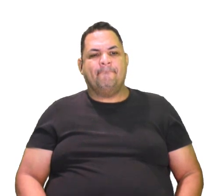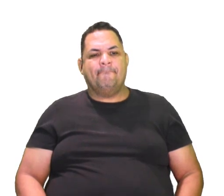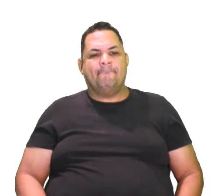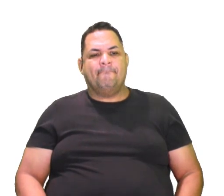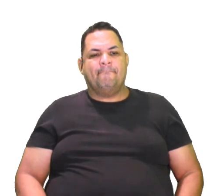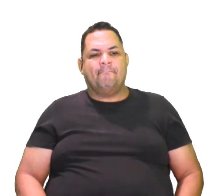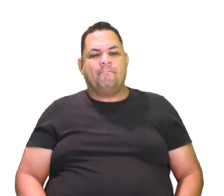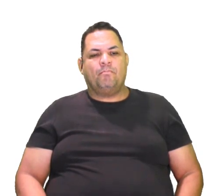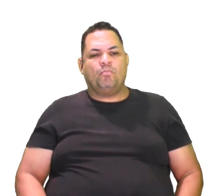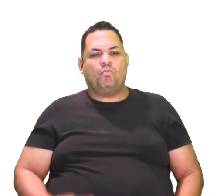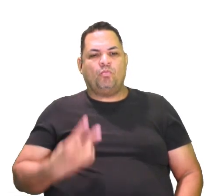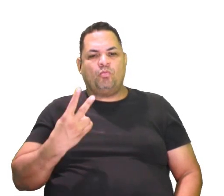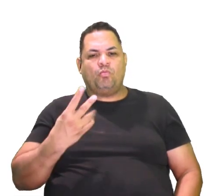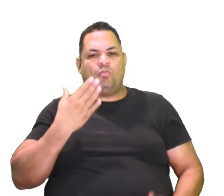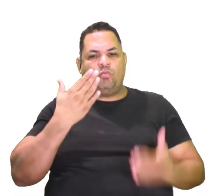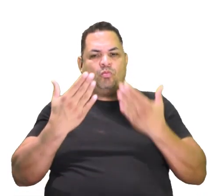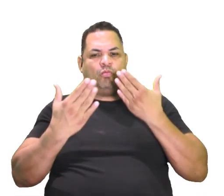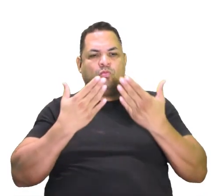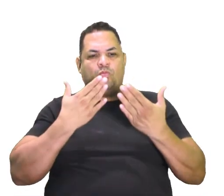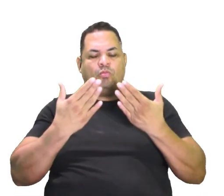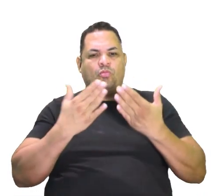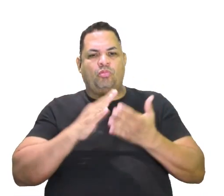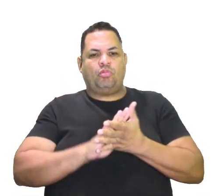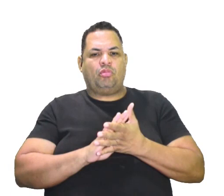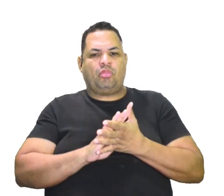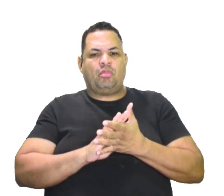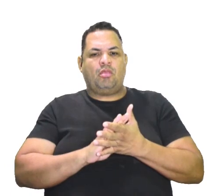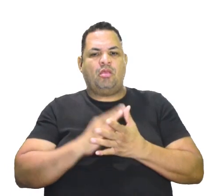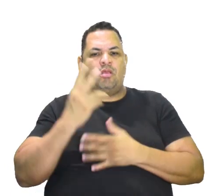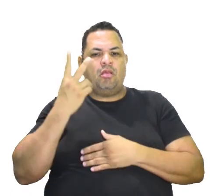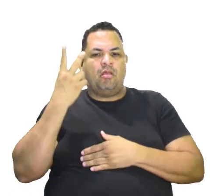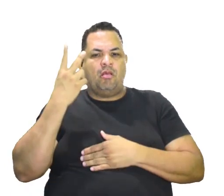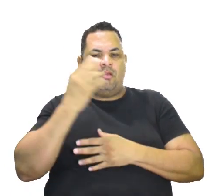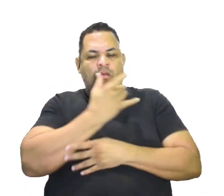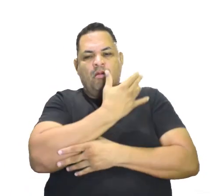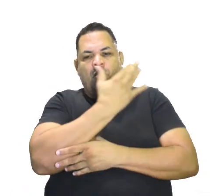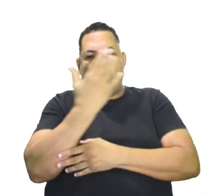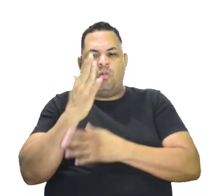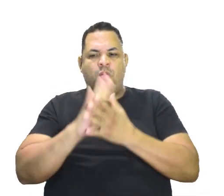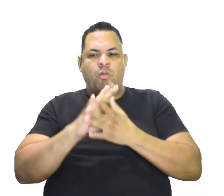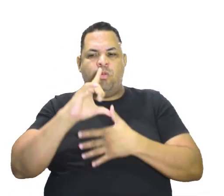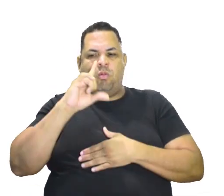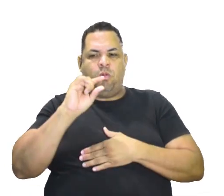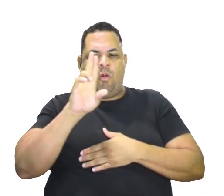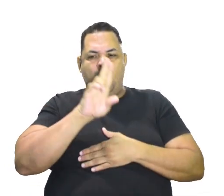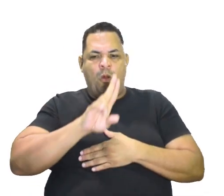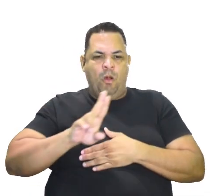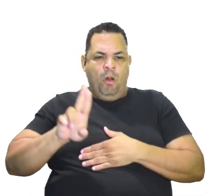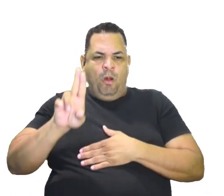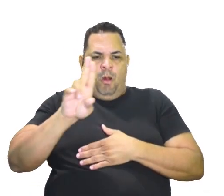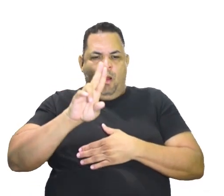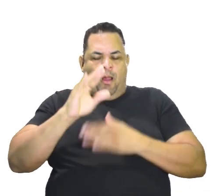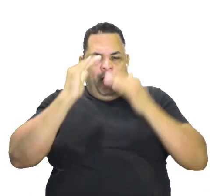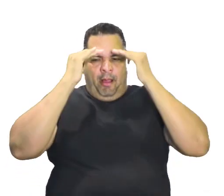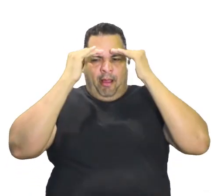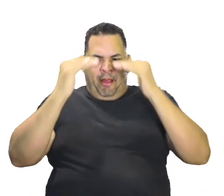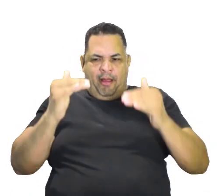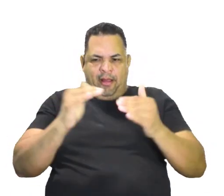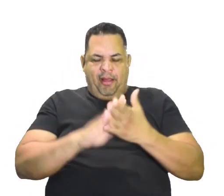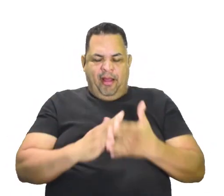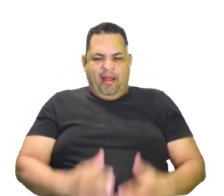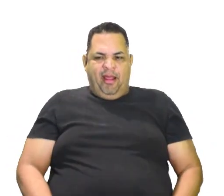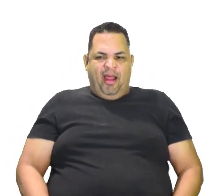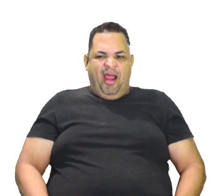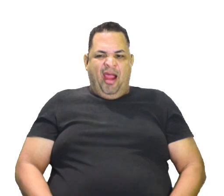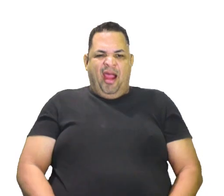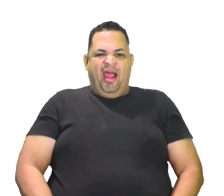No 2, a psicologia humana e a natureza eram pouco consideradas, então, isso aí